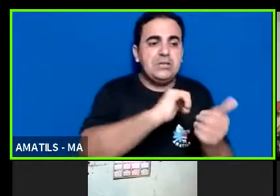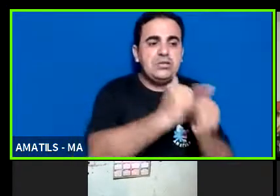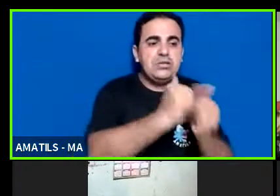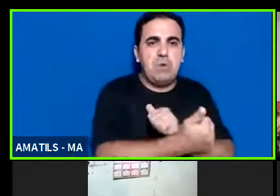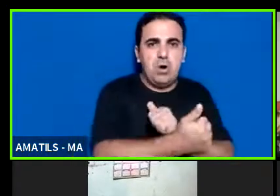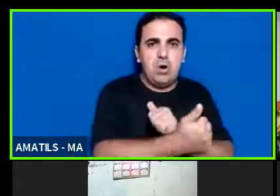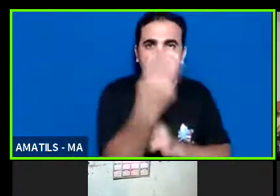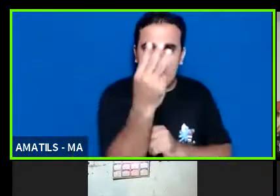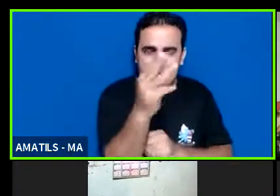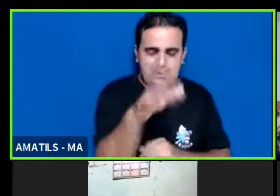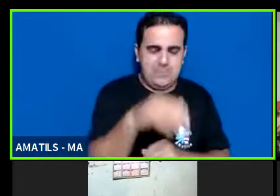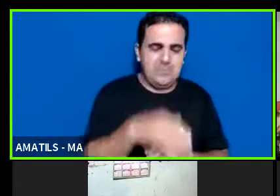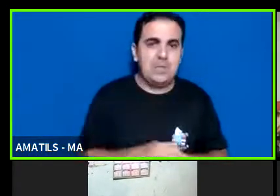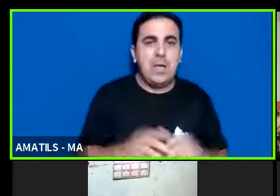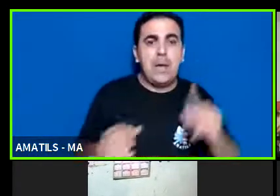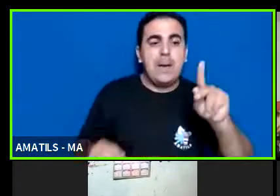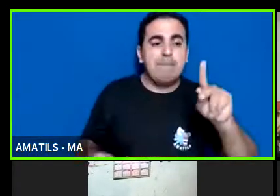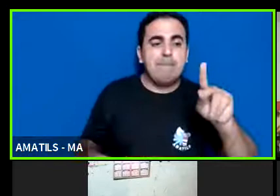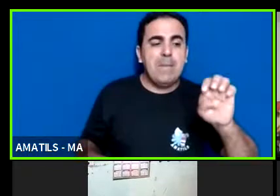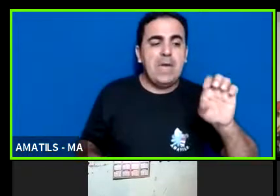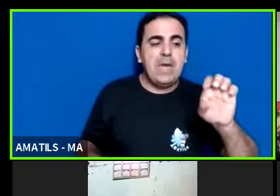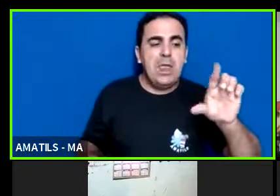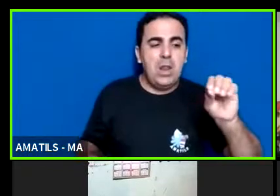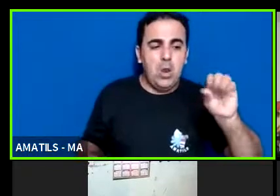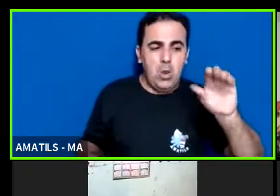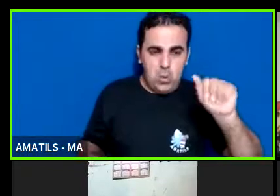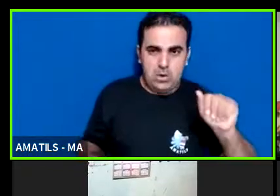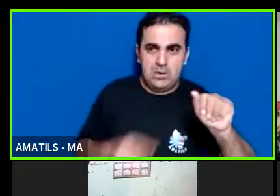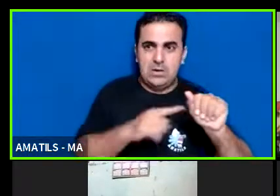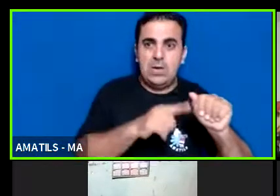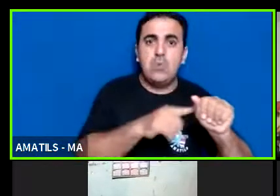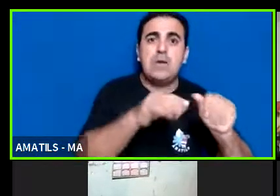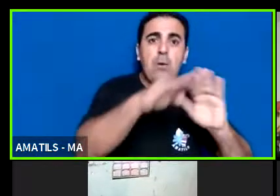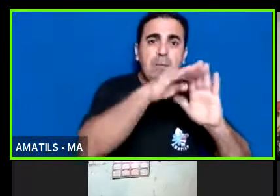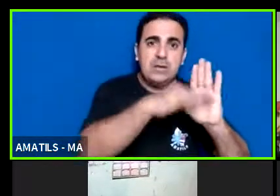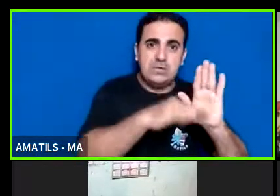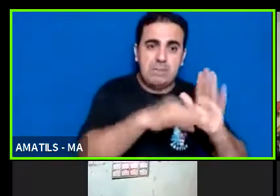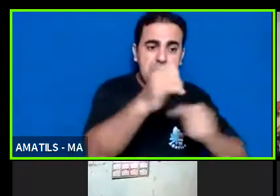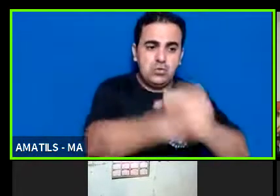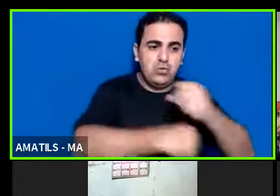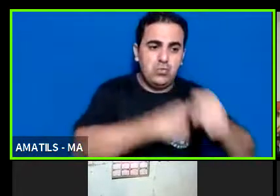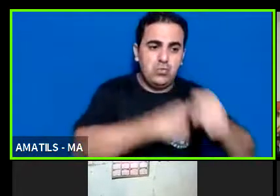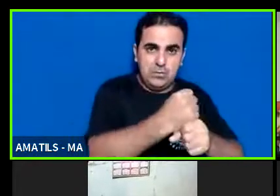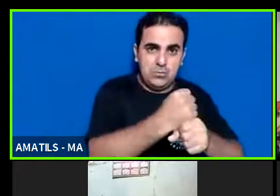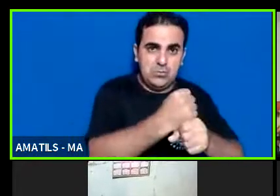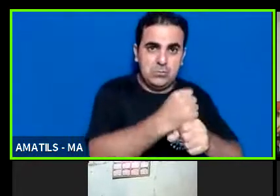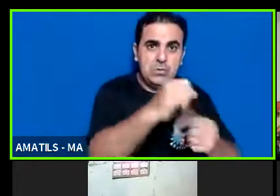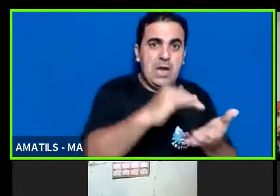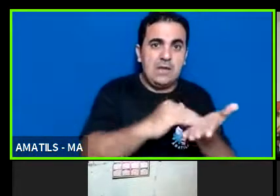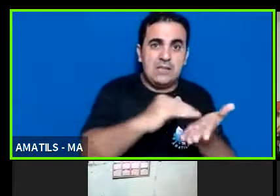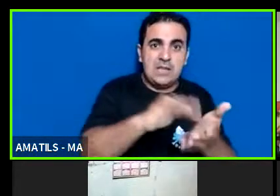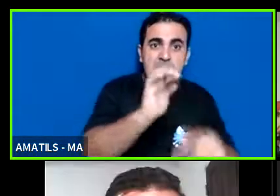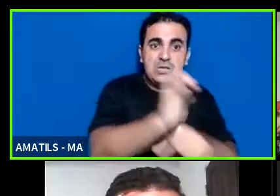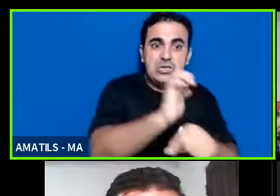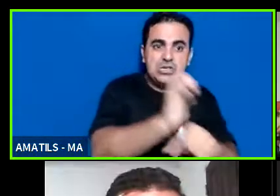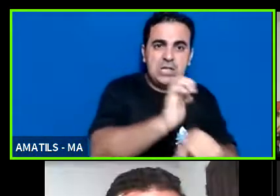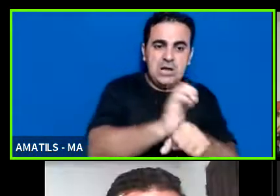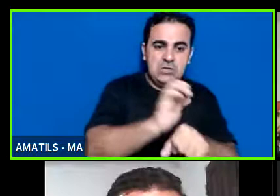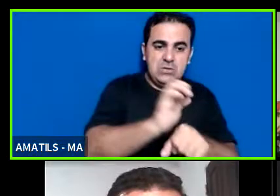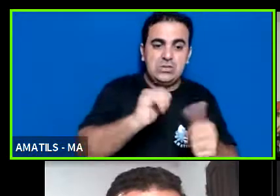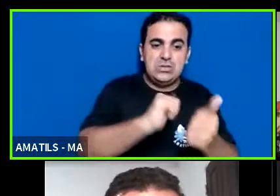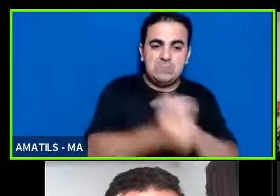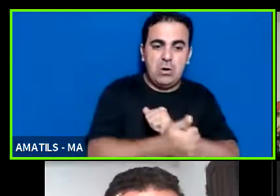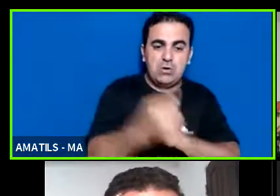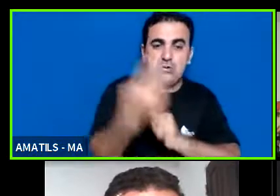PELOA? é o Planejamento Orçamentário Anual então já tem uma previsão dos recursos que